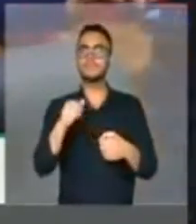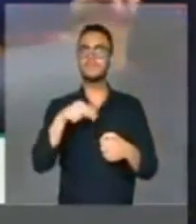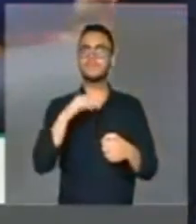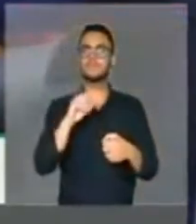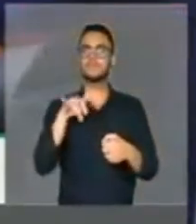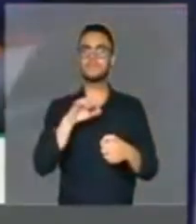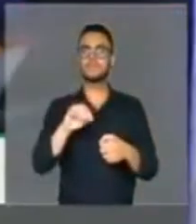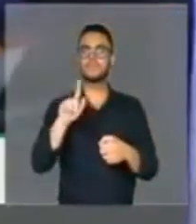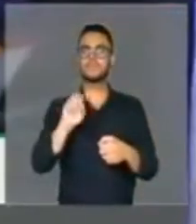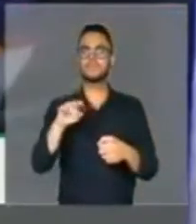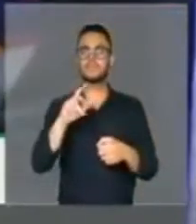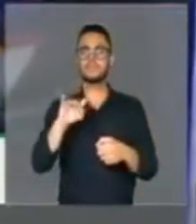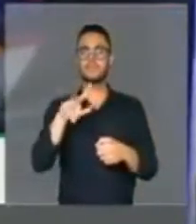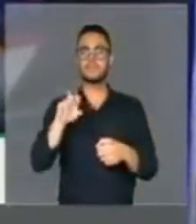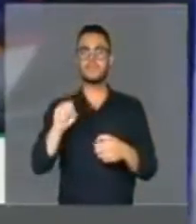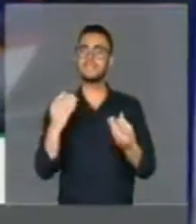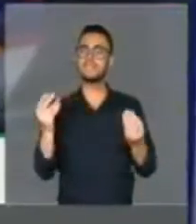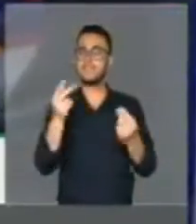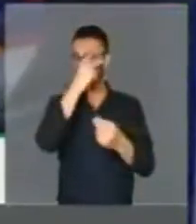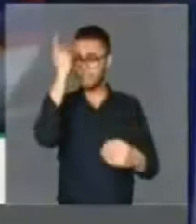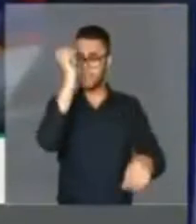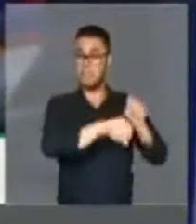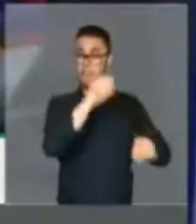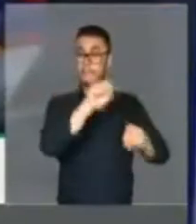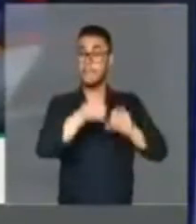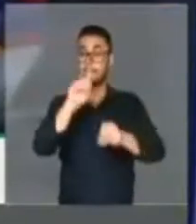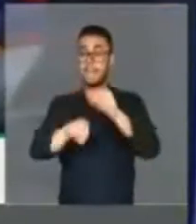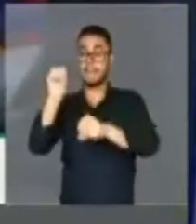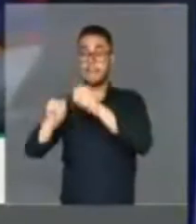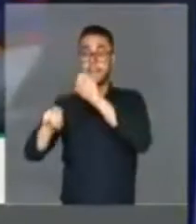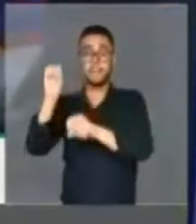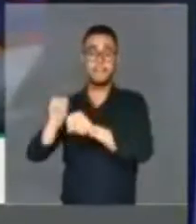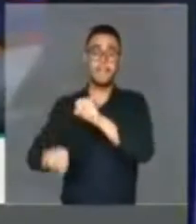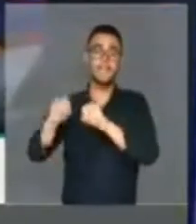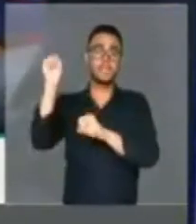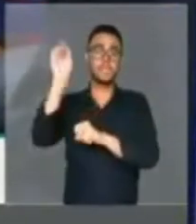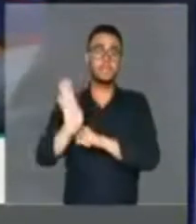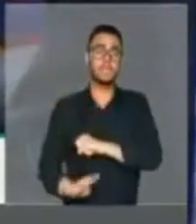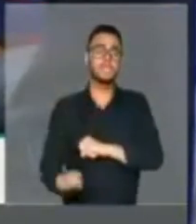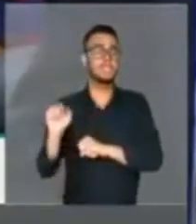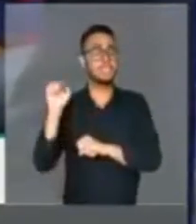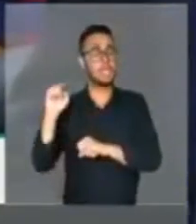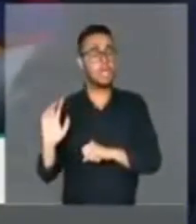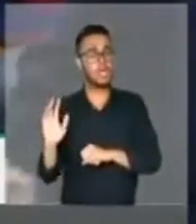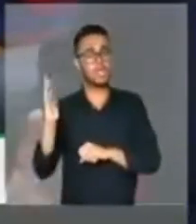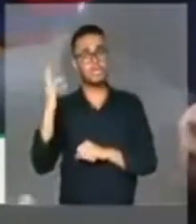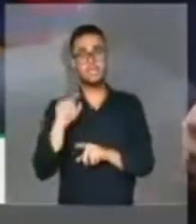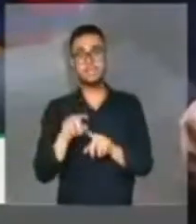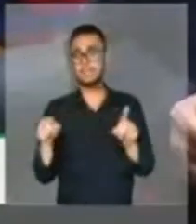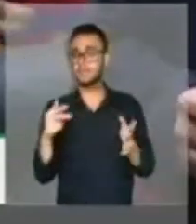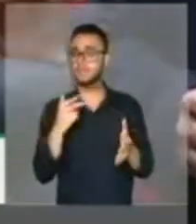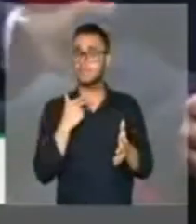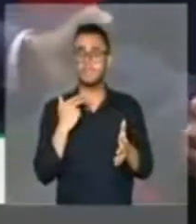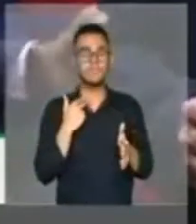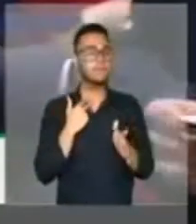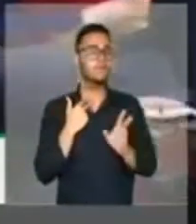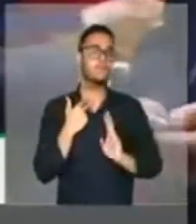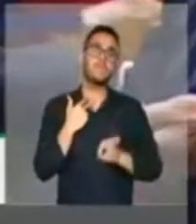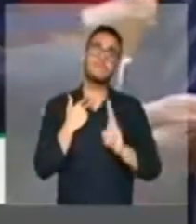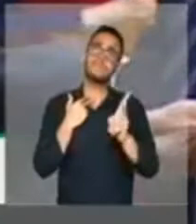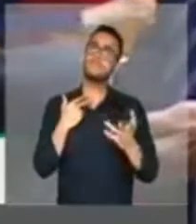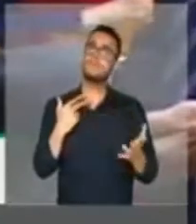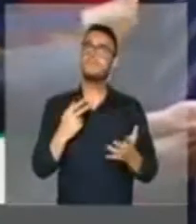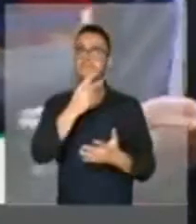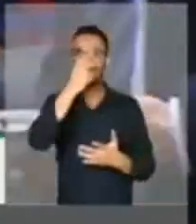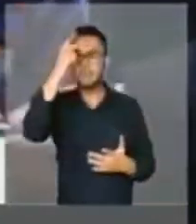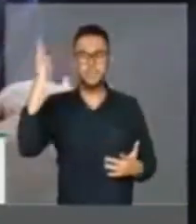assassinatos em curto espaço de tempo no Brasil, nesse último período. Isso não pode acontecer com